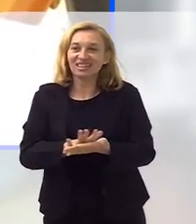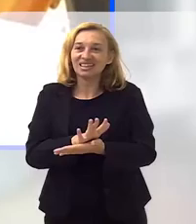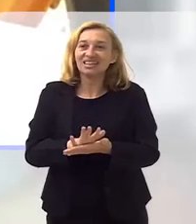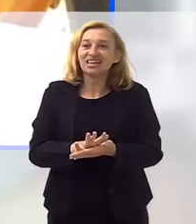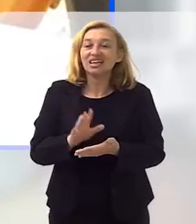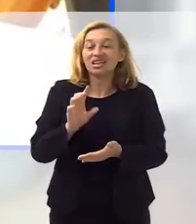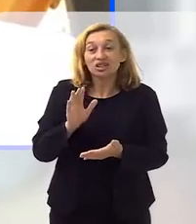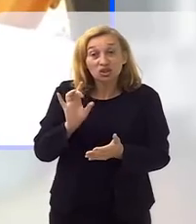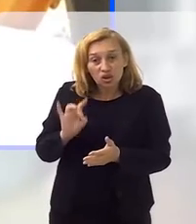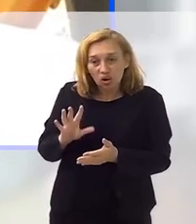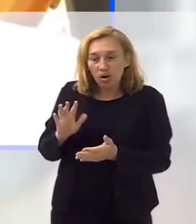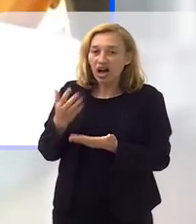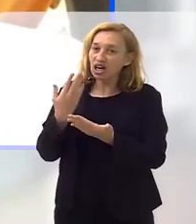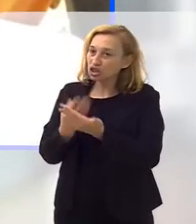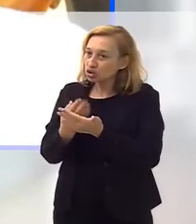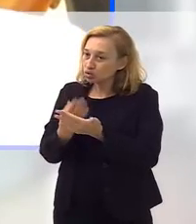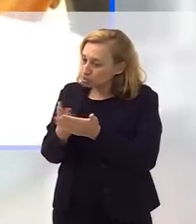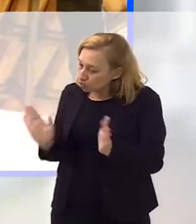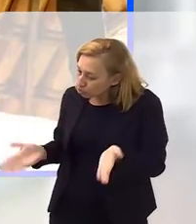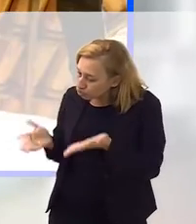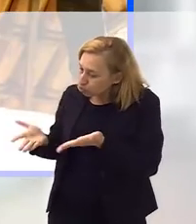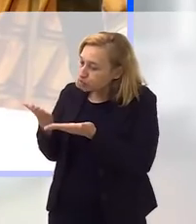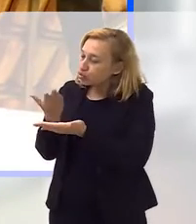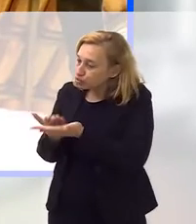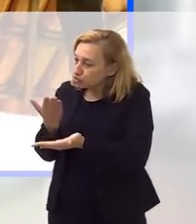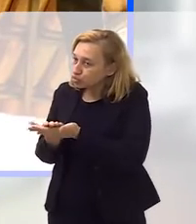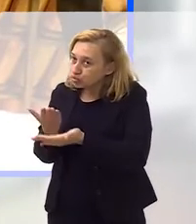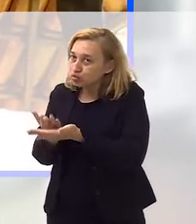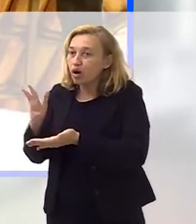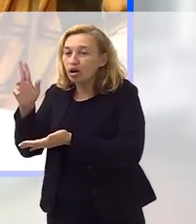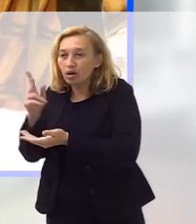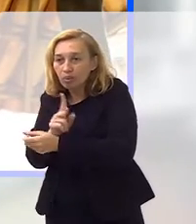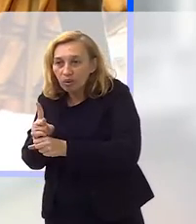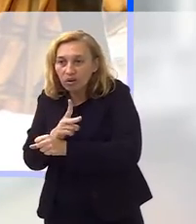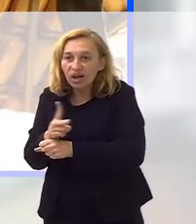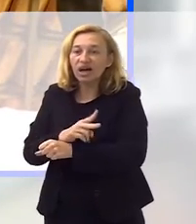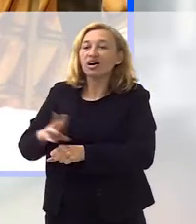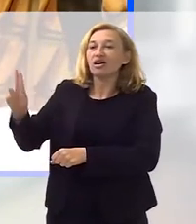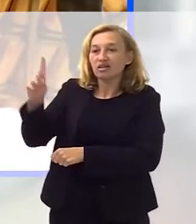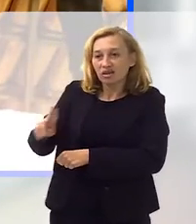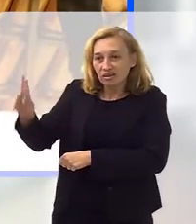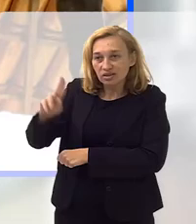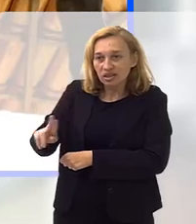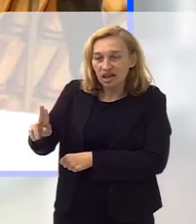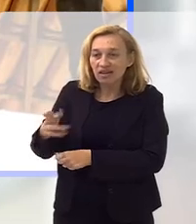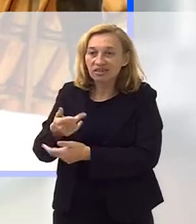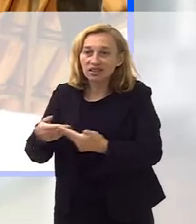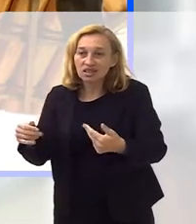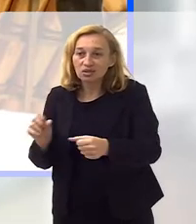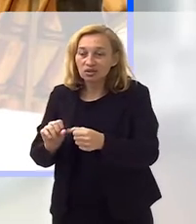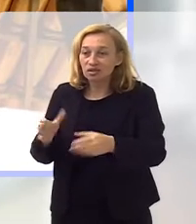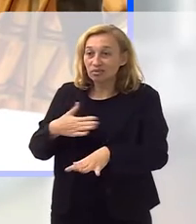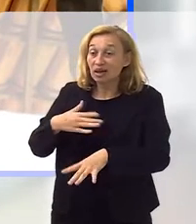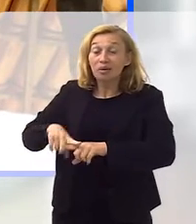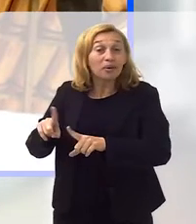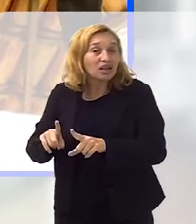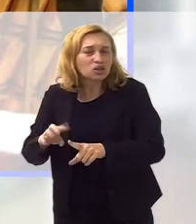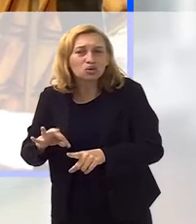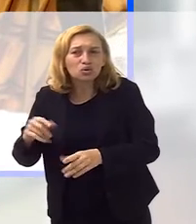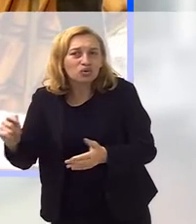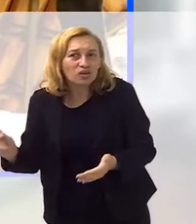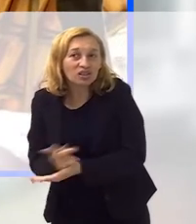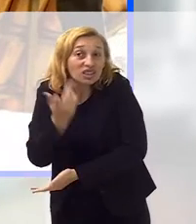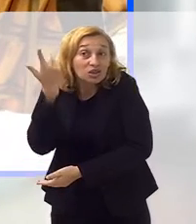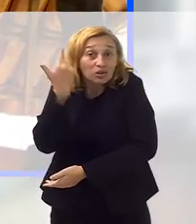me incentivava a estudar, né, terminar e procurar uma faculdade, fazer minhas coisas, mas as coisas